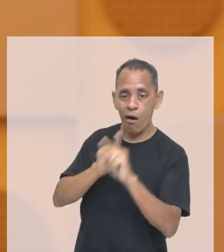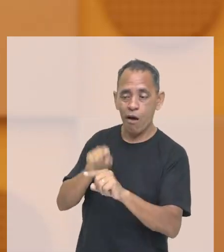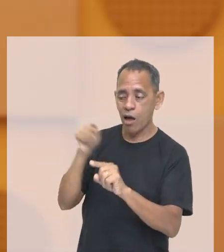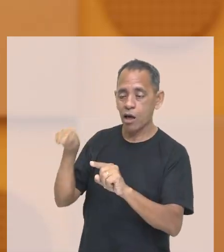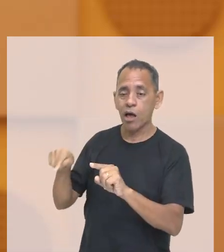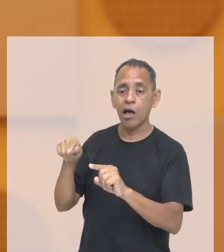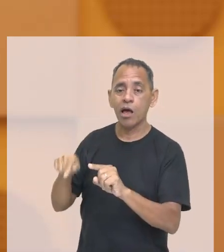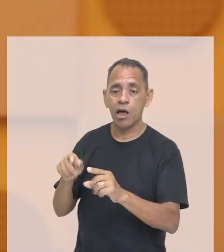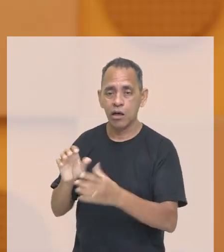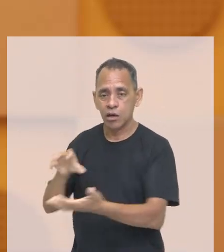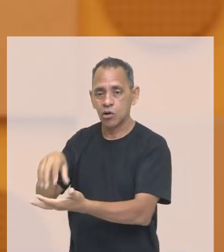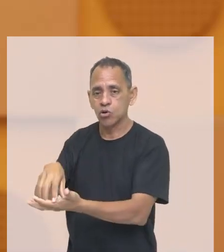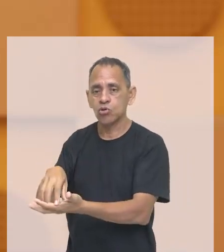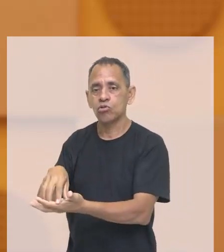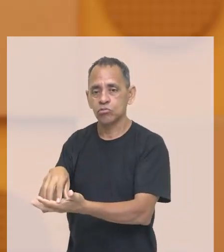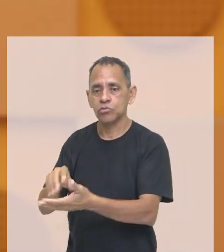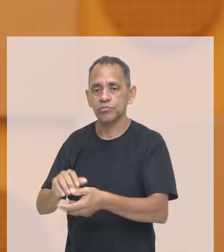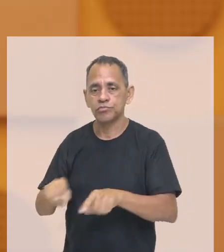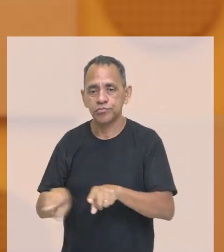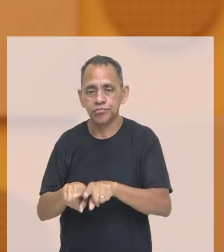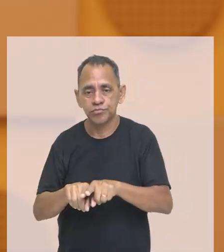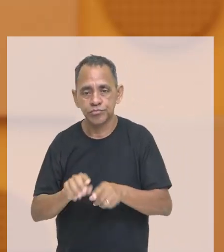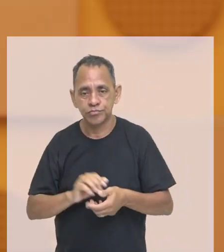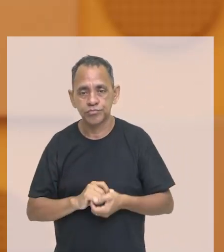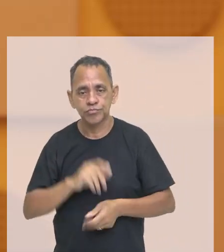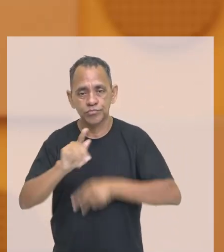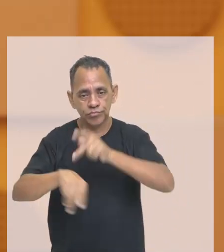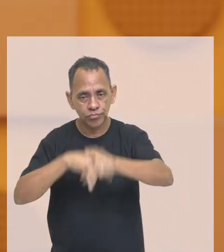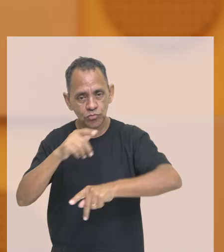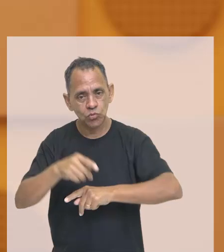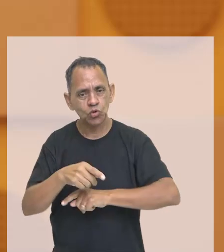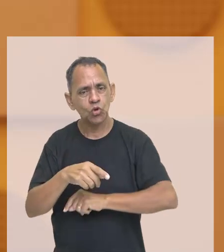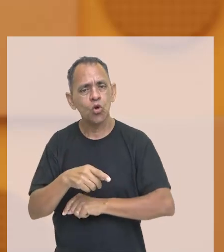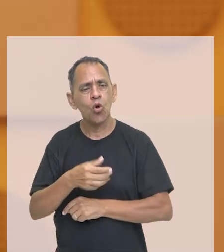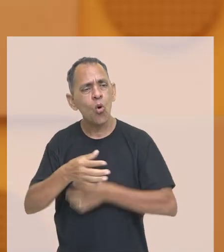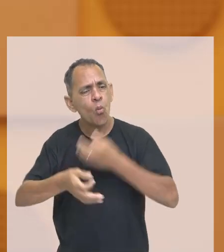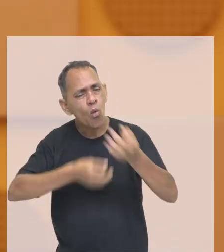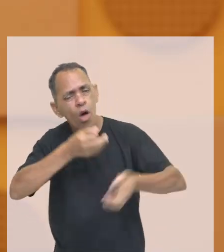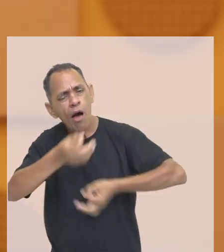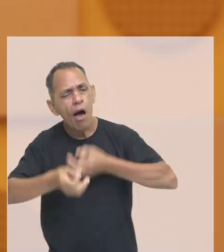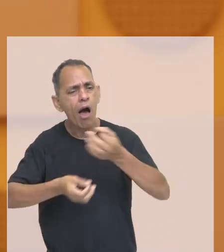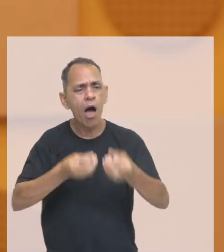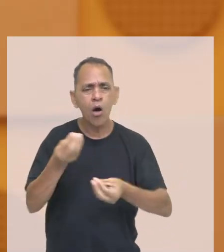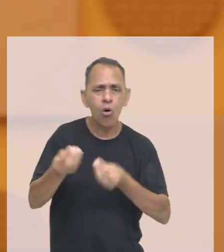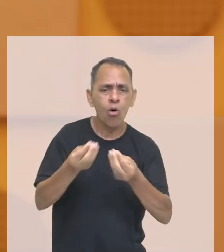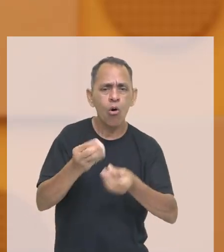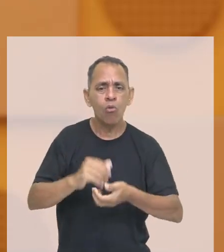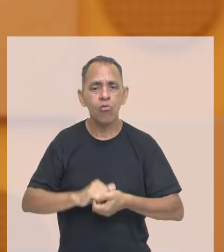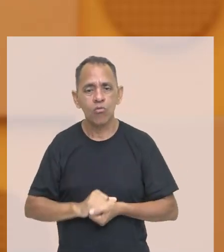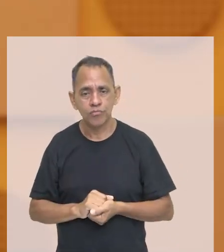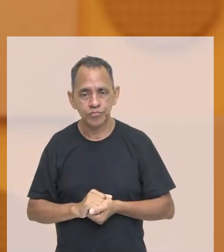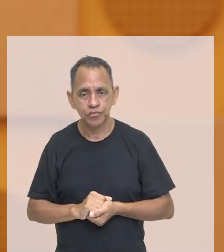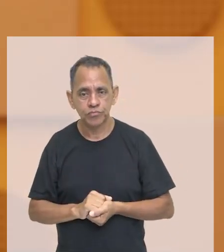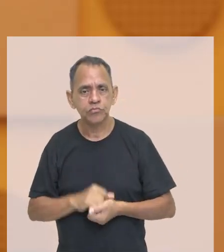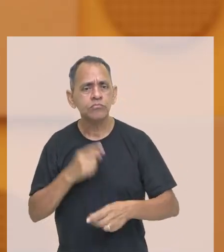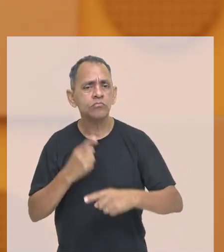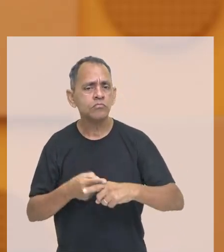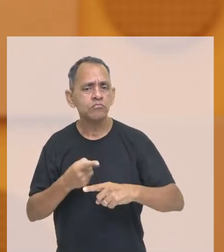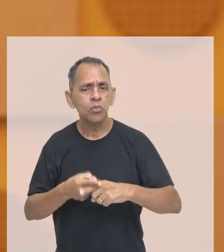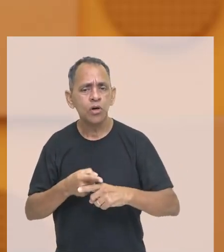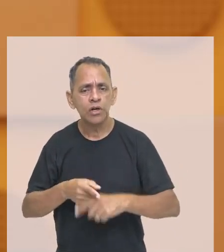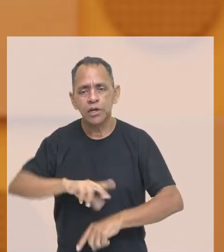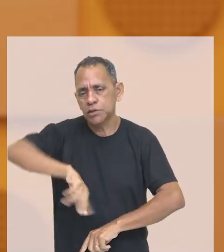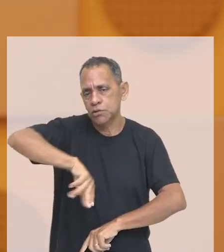década de 80, a população começou a questionar, a oposição começou a questionar o porquê não eram realizadas